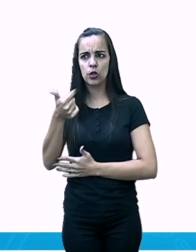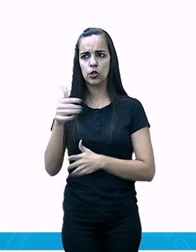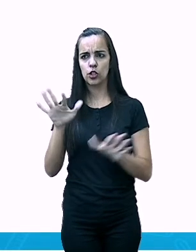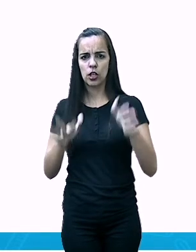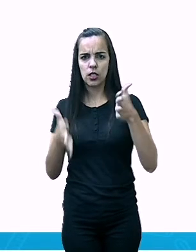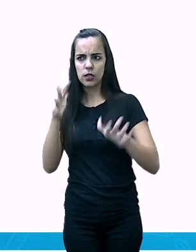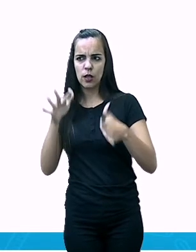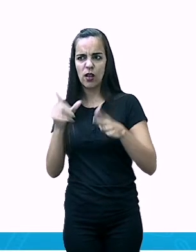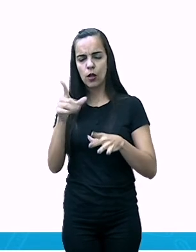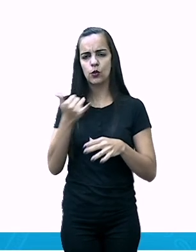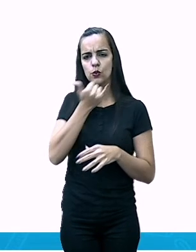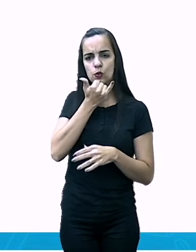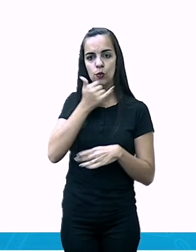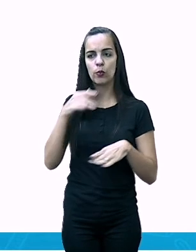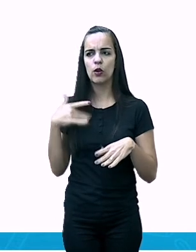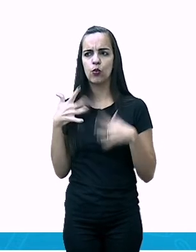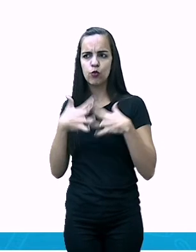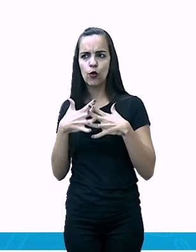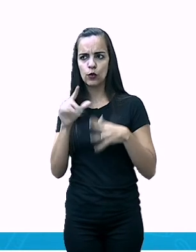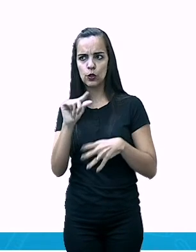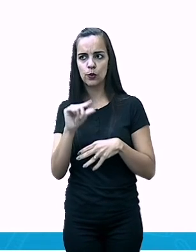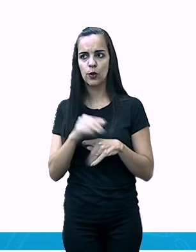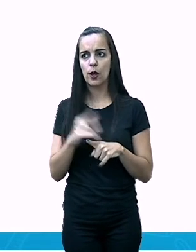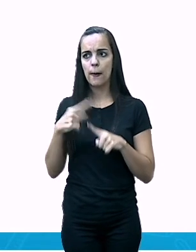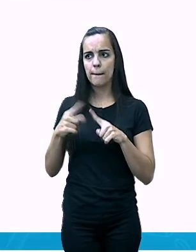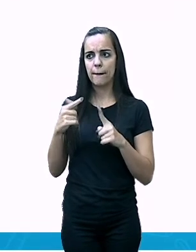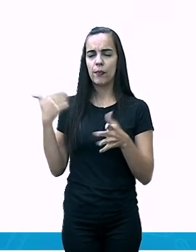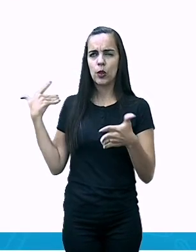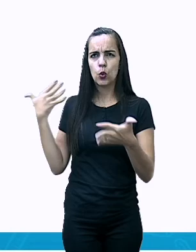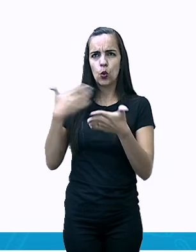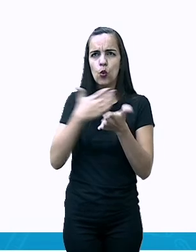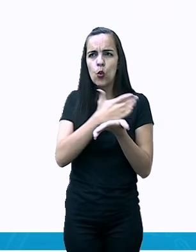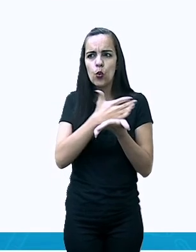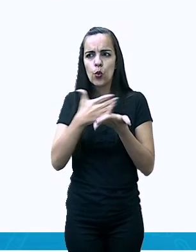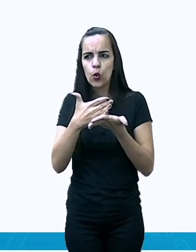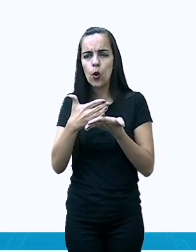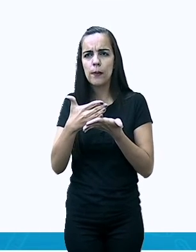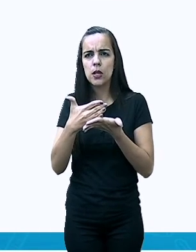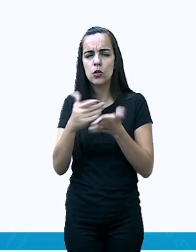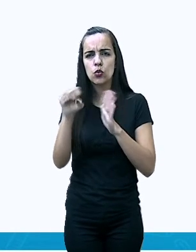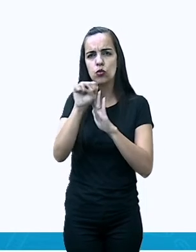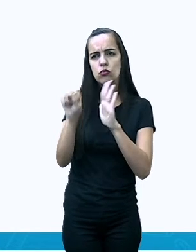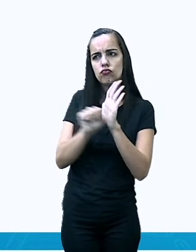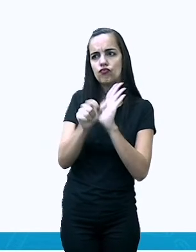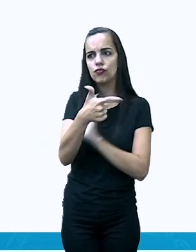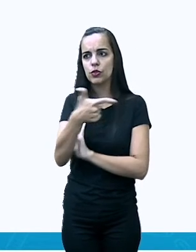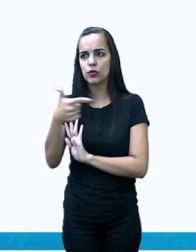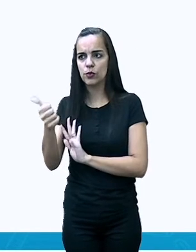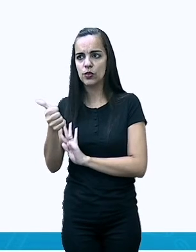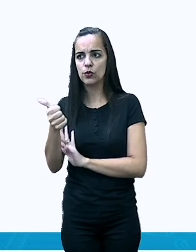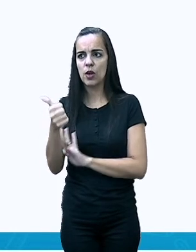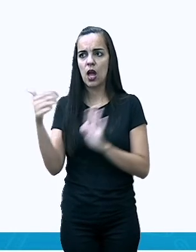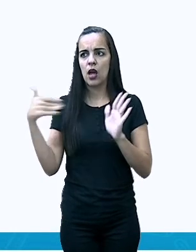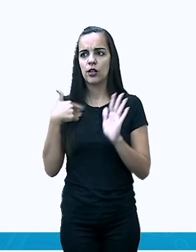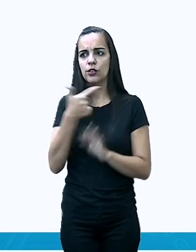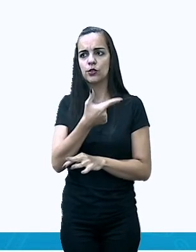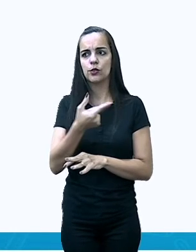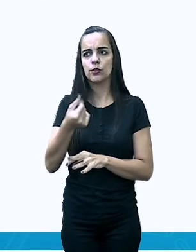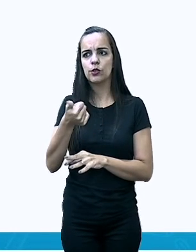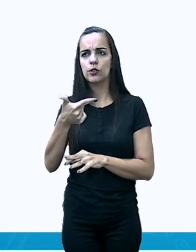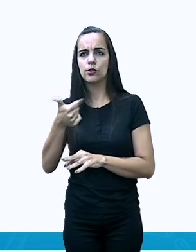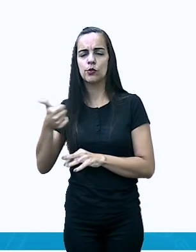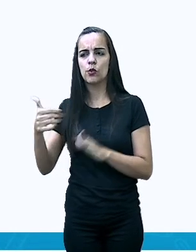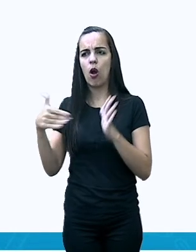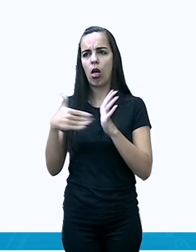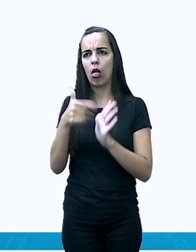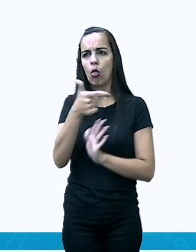Confundi aqui agora, falando, olha, no início do século 21, lá na década de 2001, 2002,